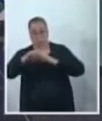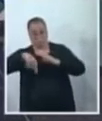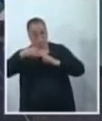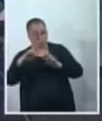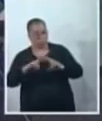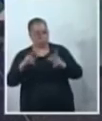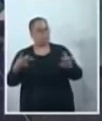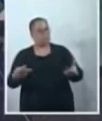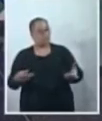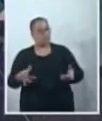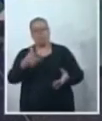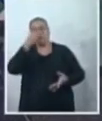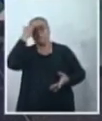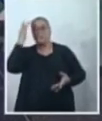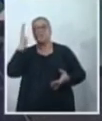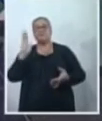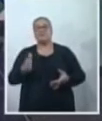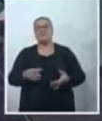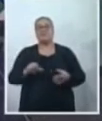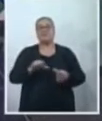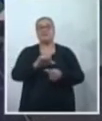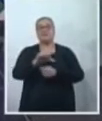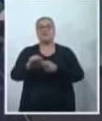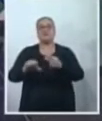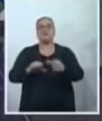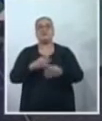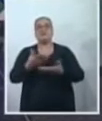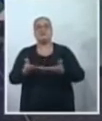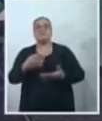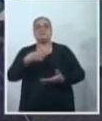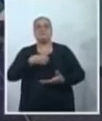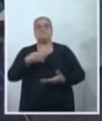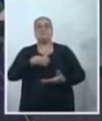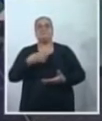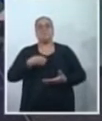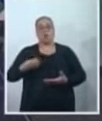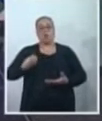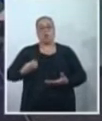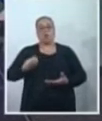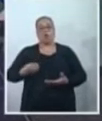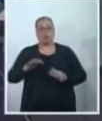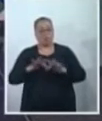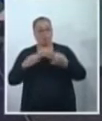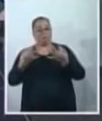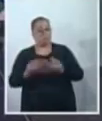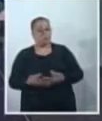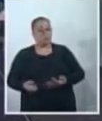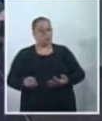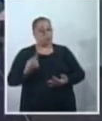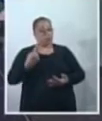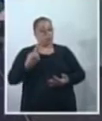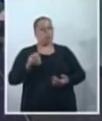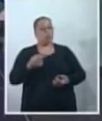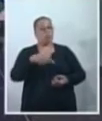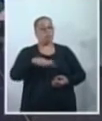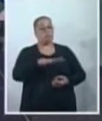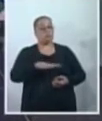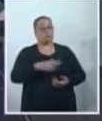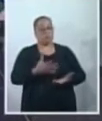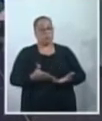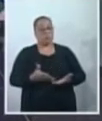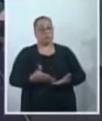né? As pessoas já estão mudando o estilo, quer dizer, a mudança de convívio familiar. Imagine com a sociedade, né?